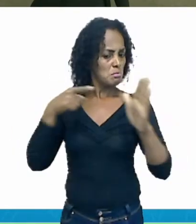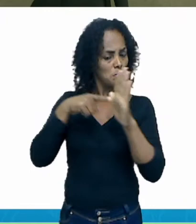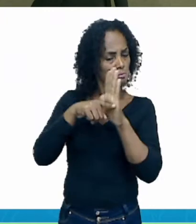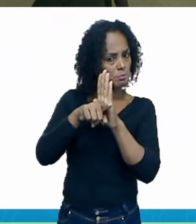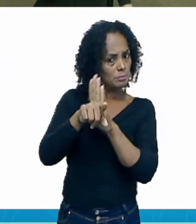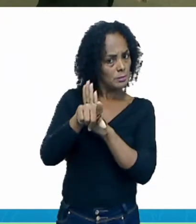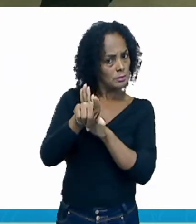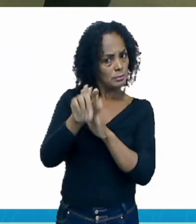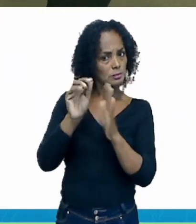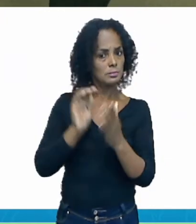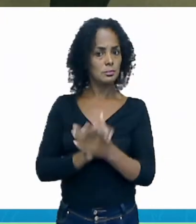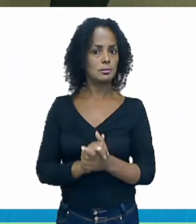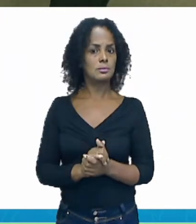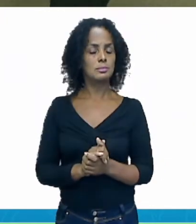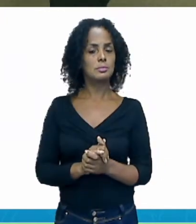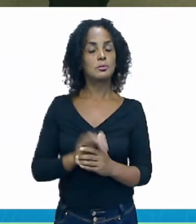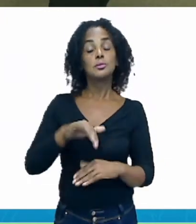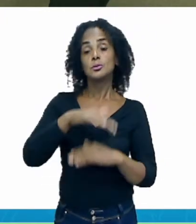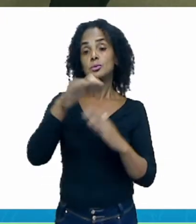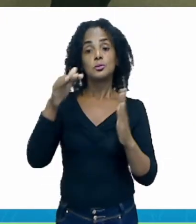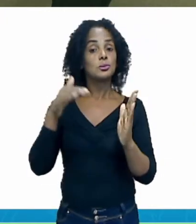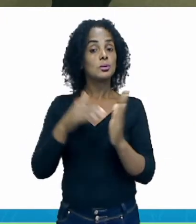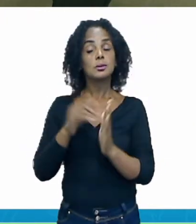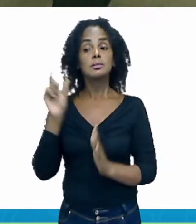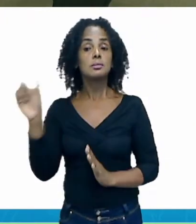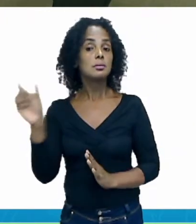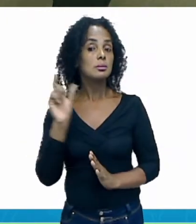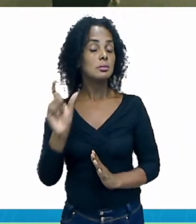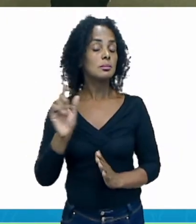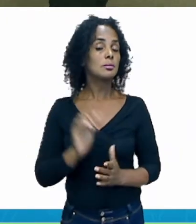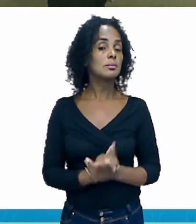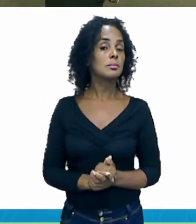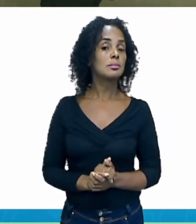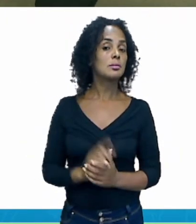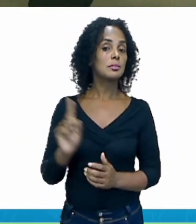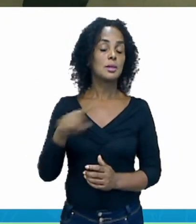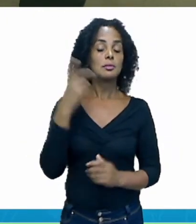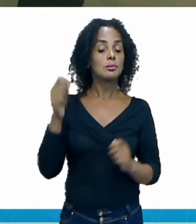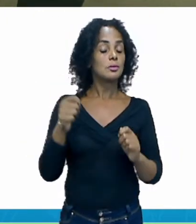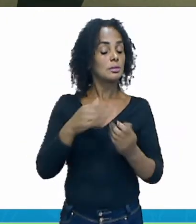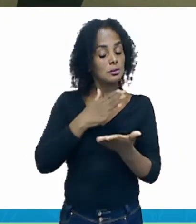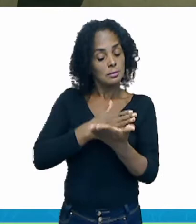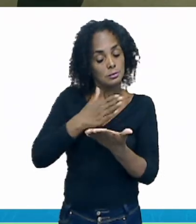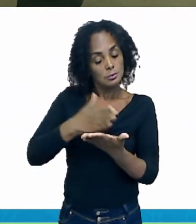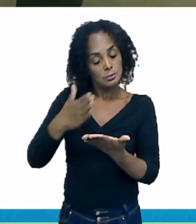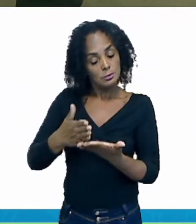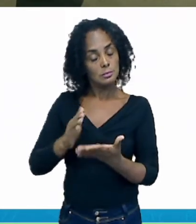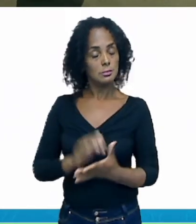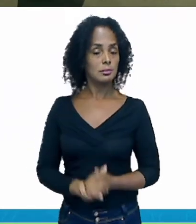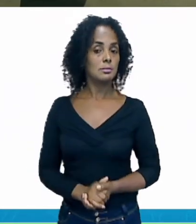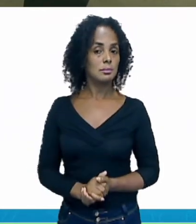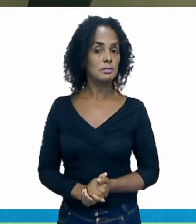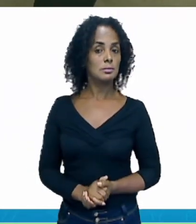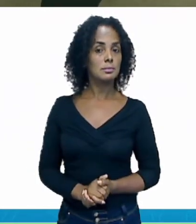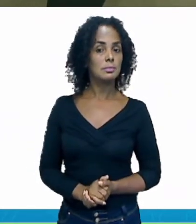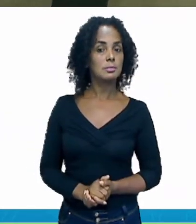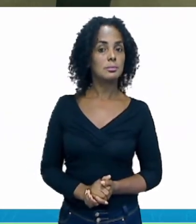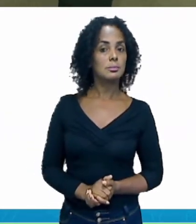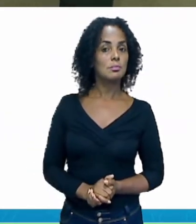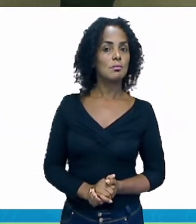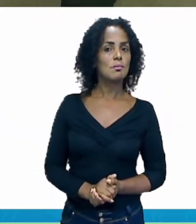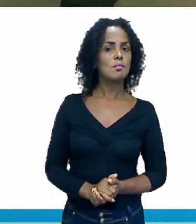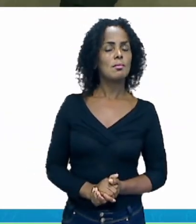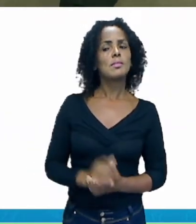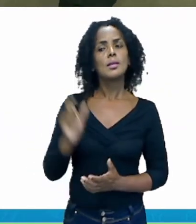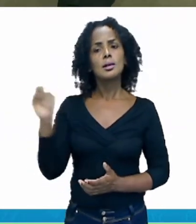a respeito de todas essas sílabas aqui que nós separamos. Vamos lá? As